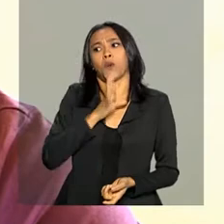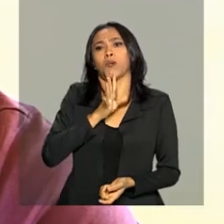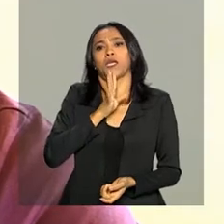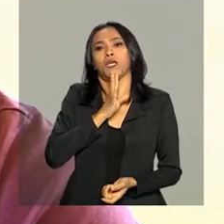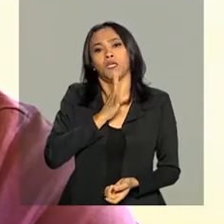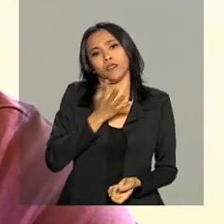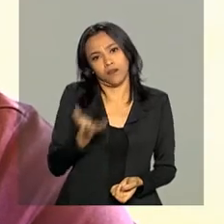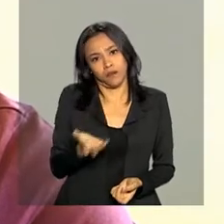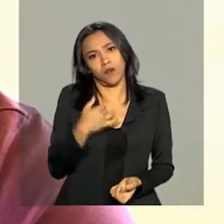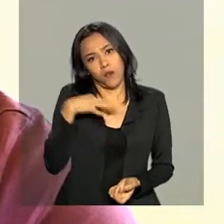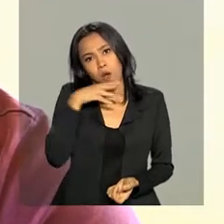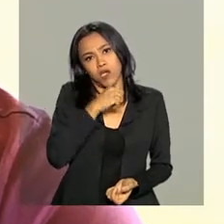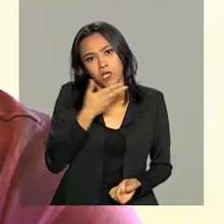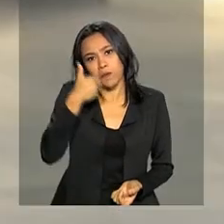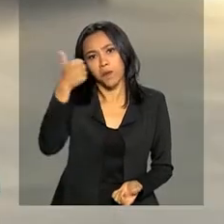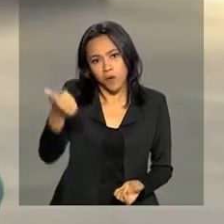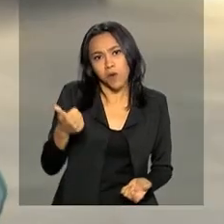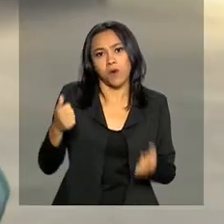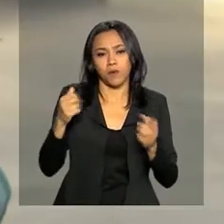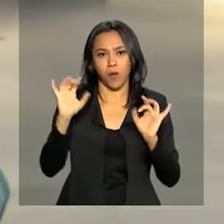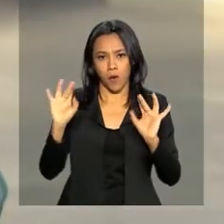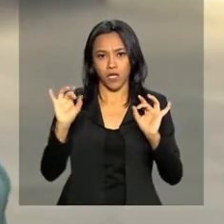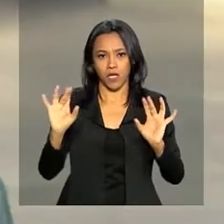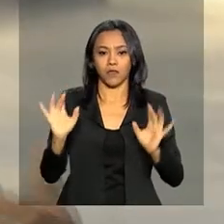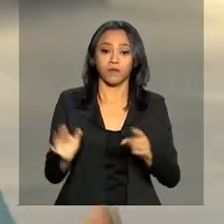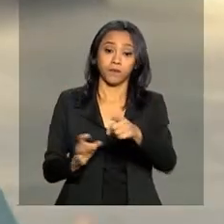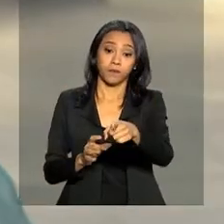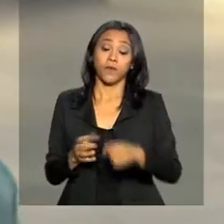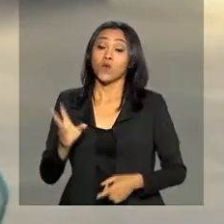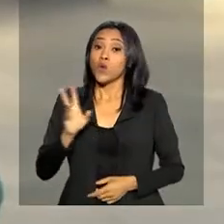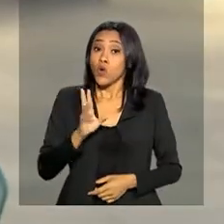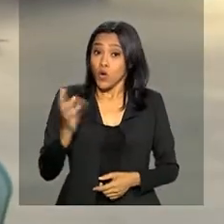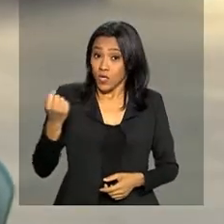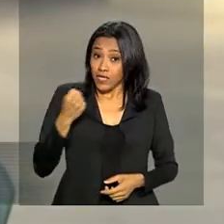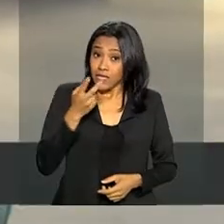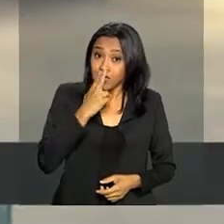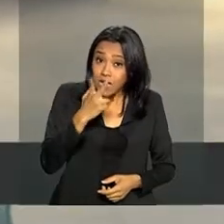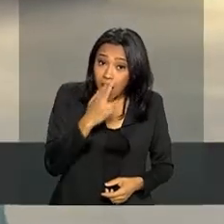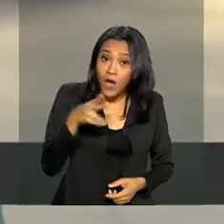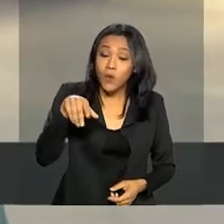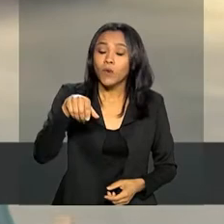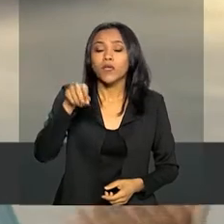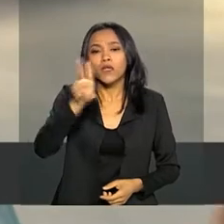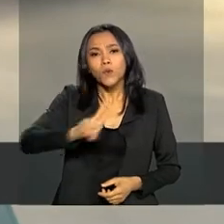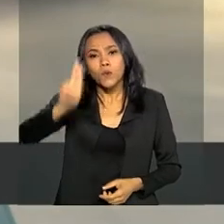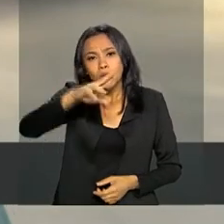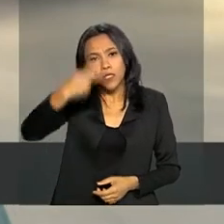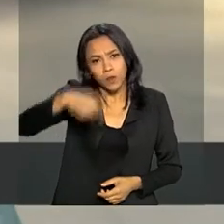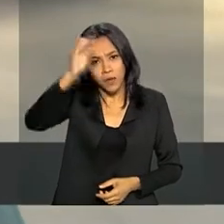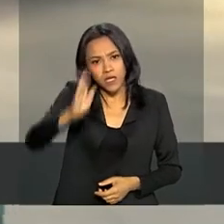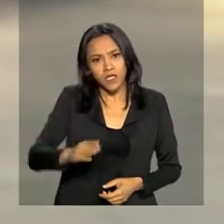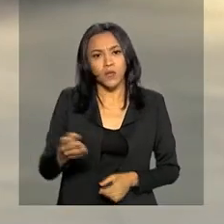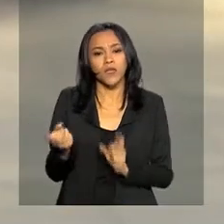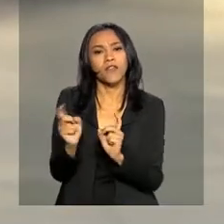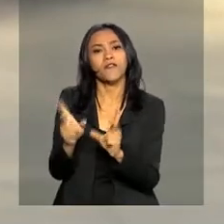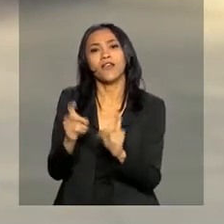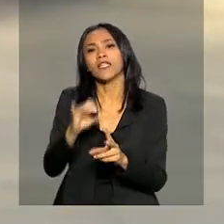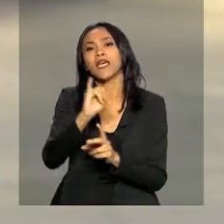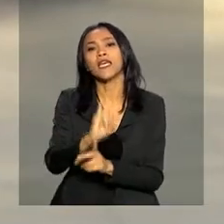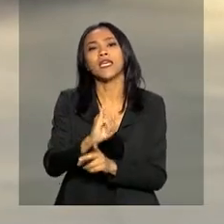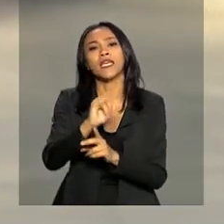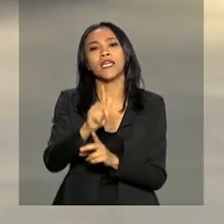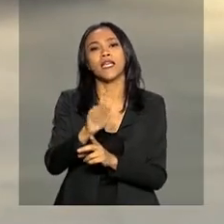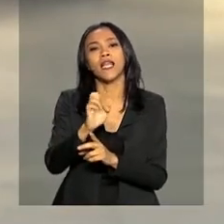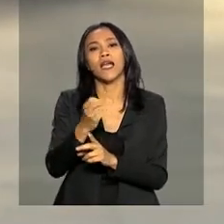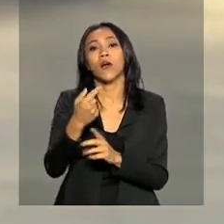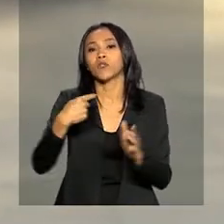imagino que a presidência seja melhor também. O número de cigarros ilegais consumidos no Brasil caiu de 39 bilhões em 2016